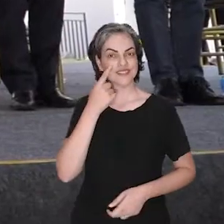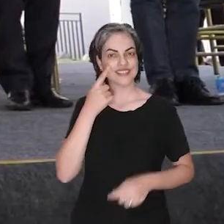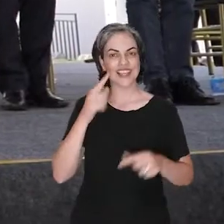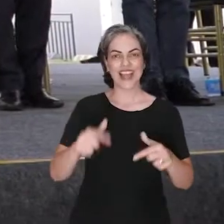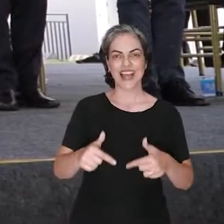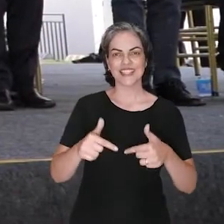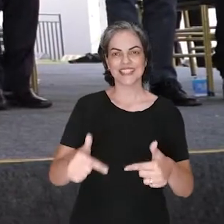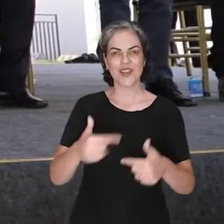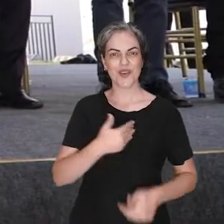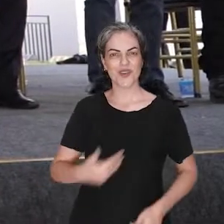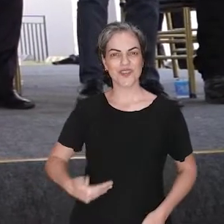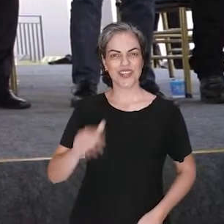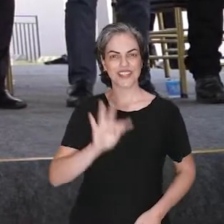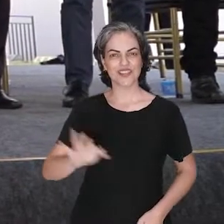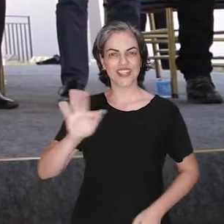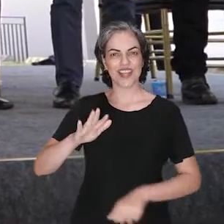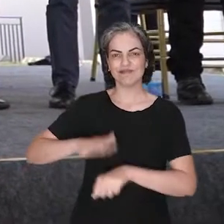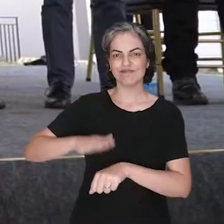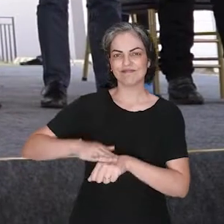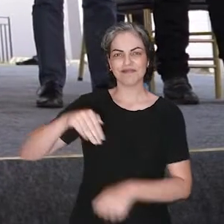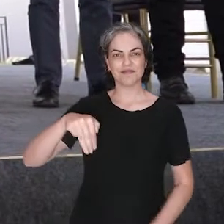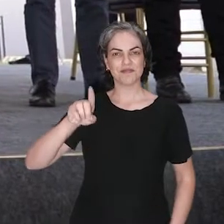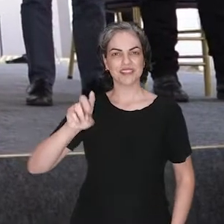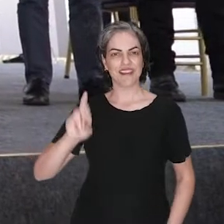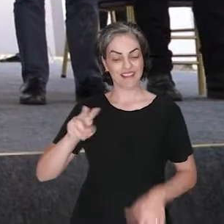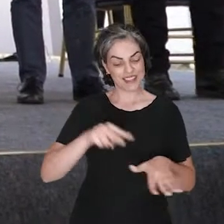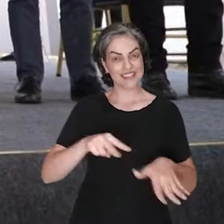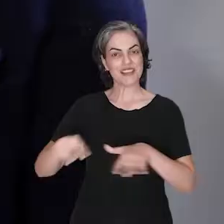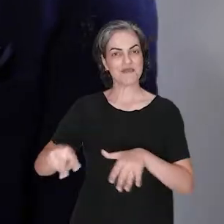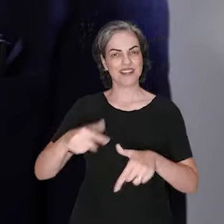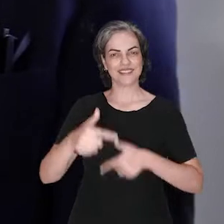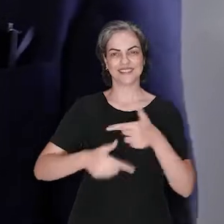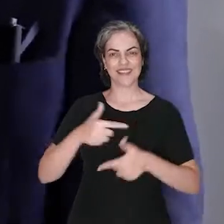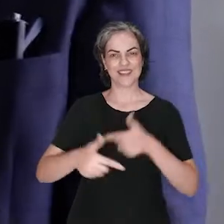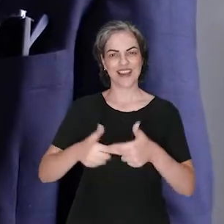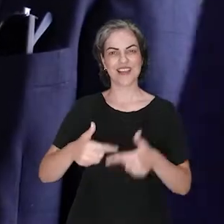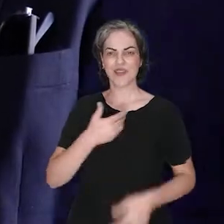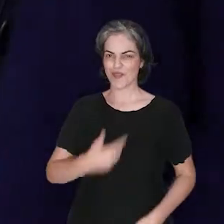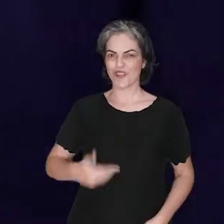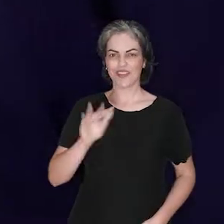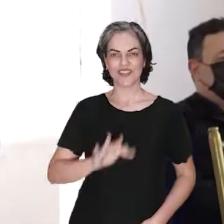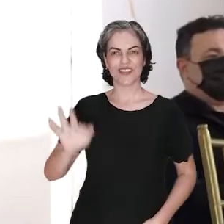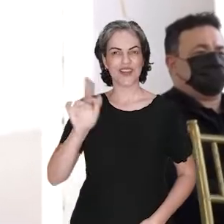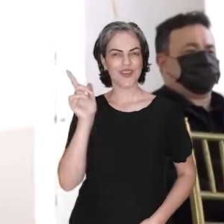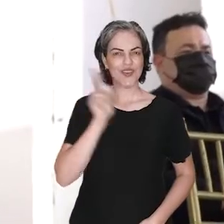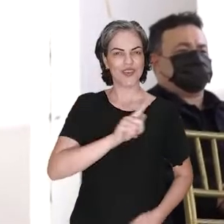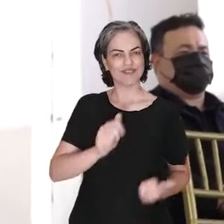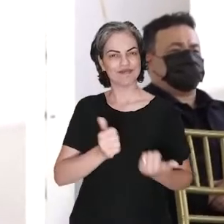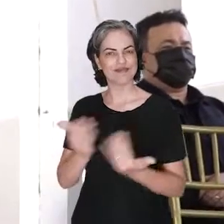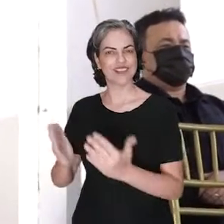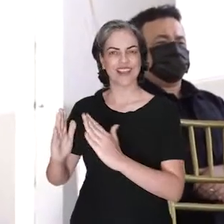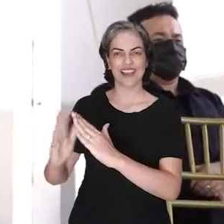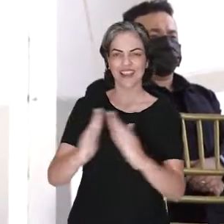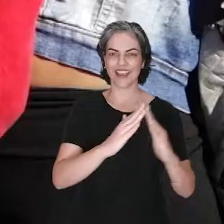Confira as ações do Governo Federal promovidas pelo MDR nesta semana. O Governo Federal, por meio do MDR, realizou o